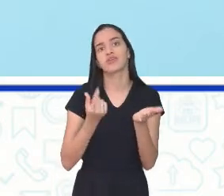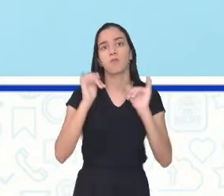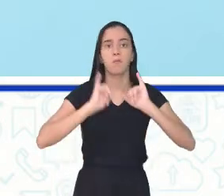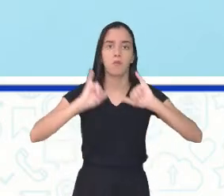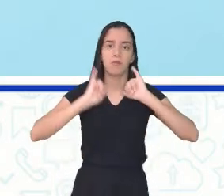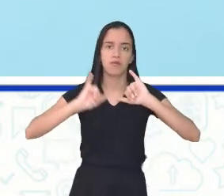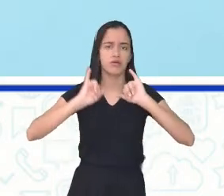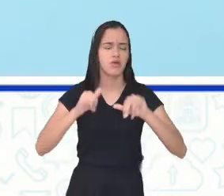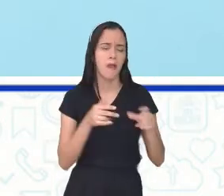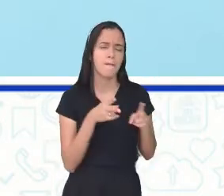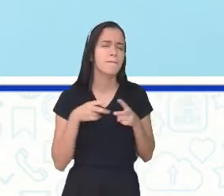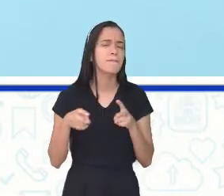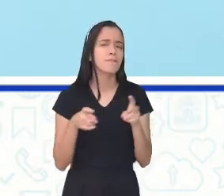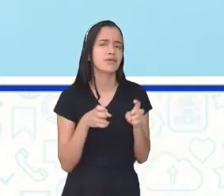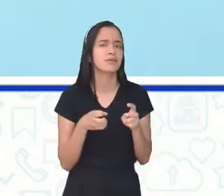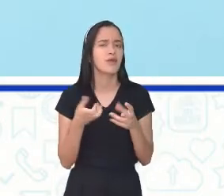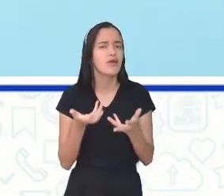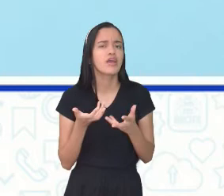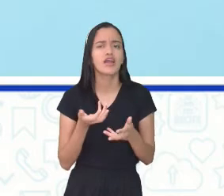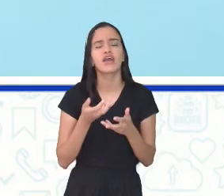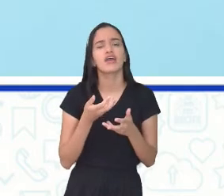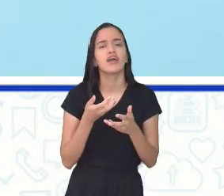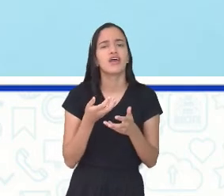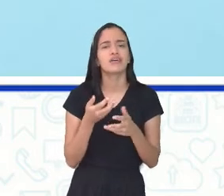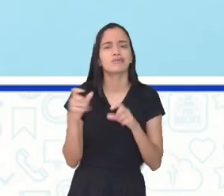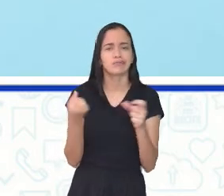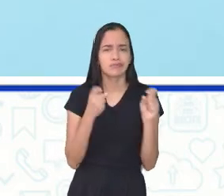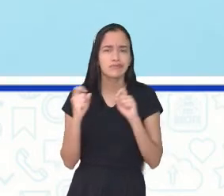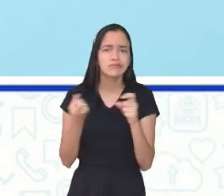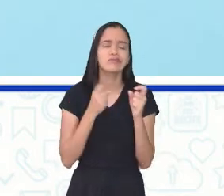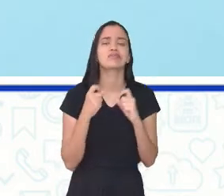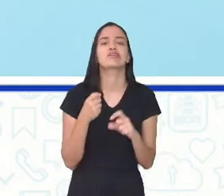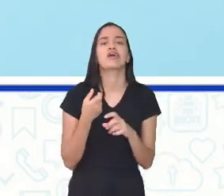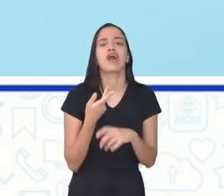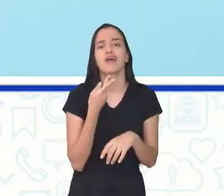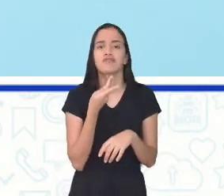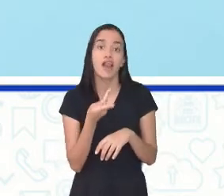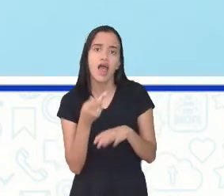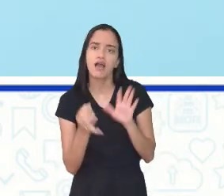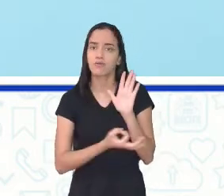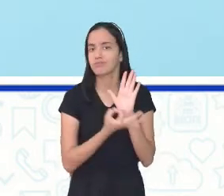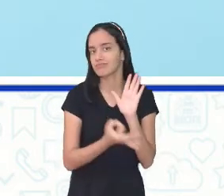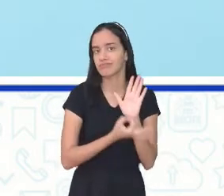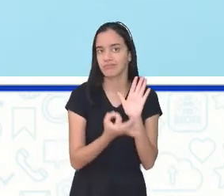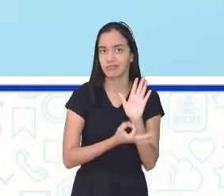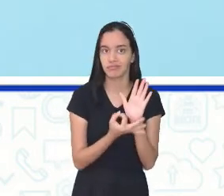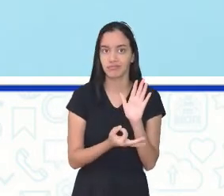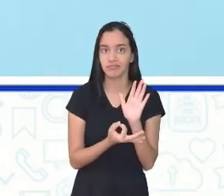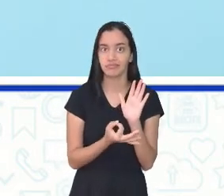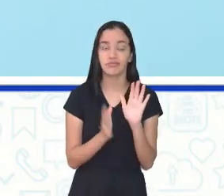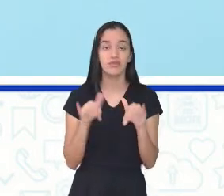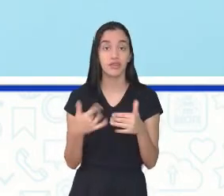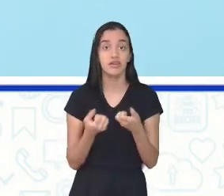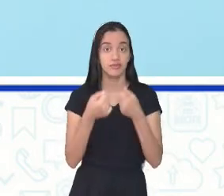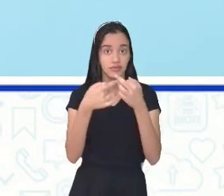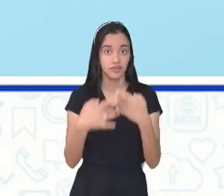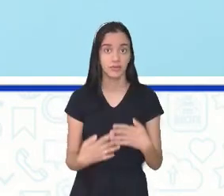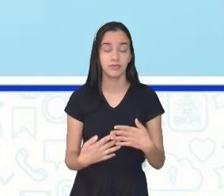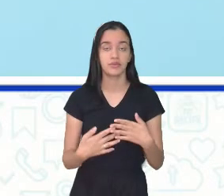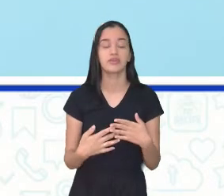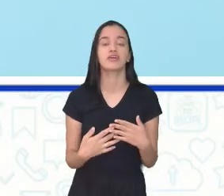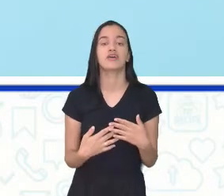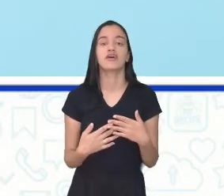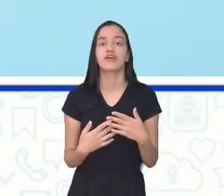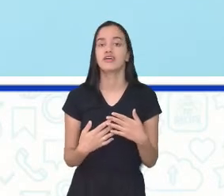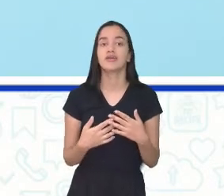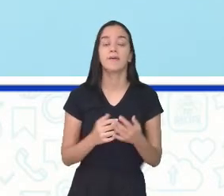percebeu algo, quer elogiar, quer criticar, falar algo, argumentar sobre aquilo que foi falado, não é? Que